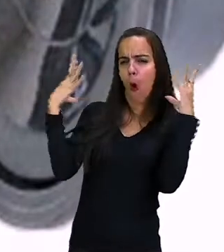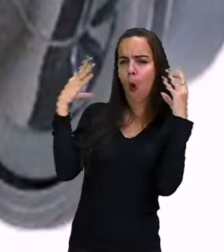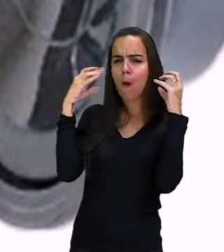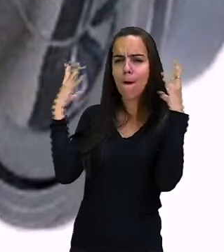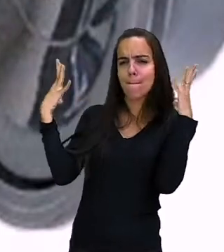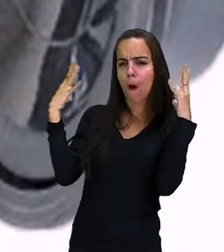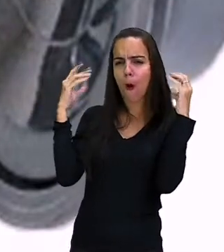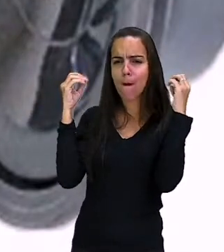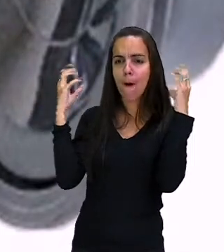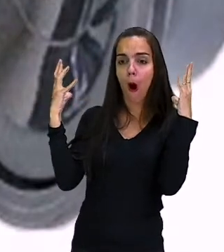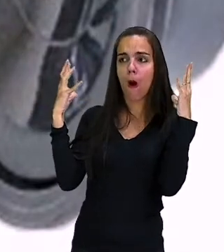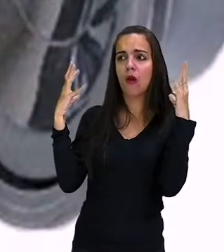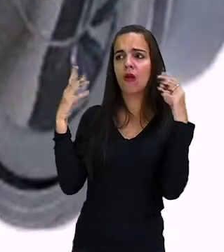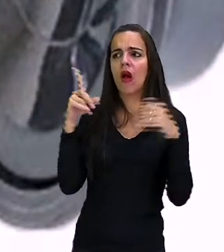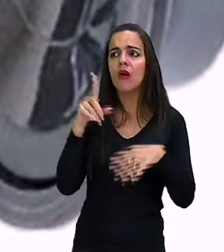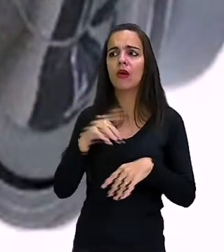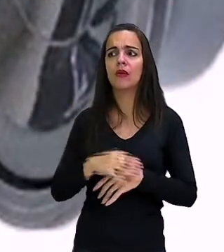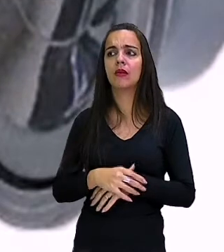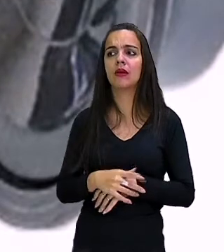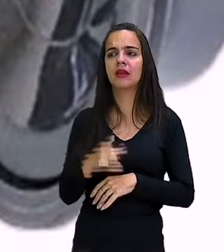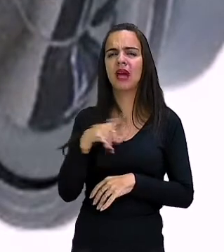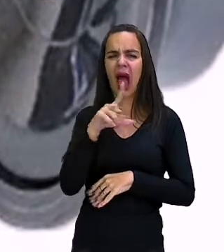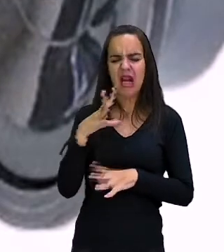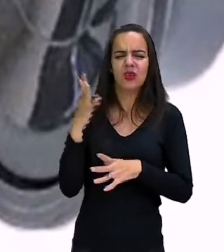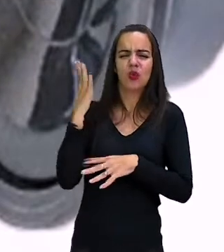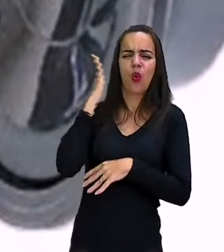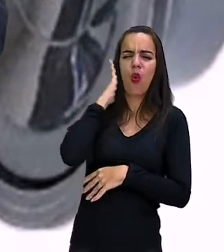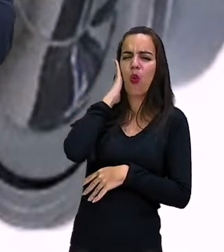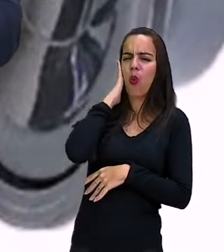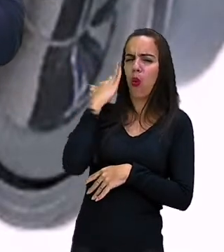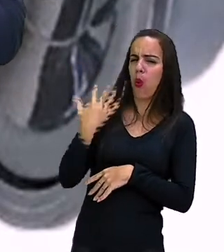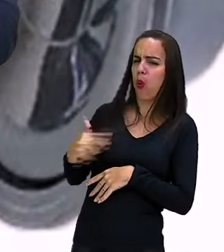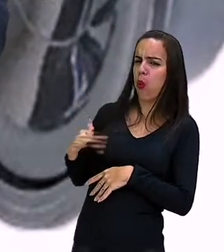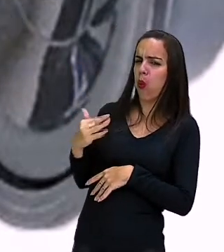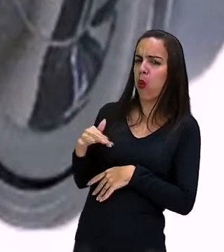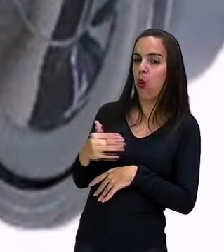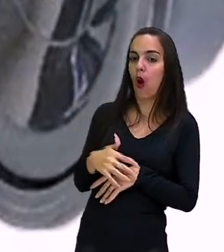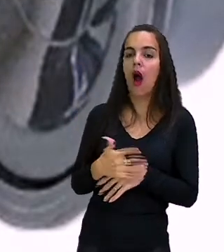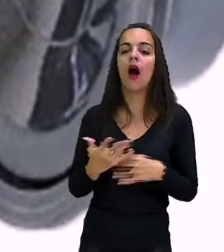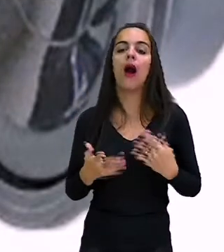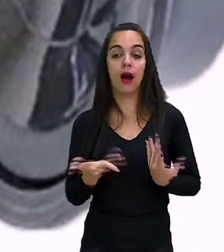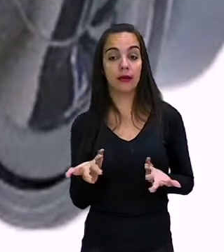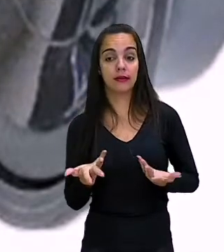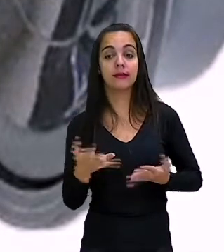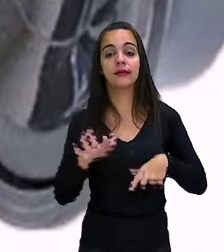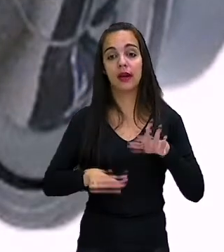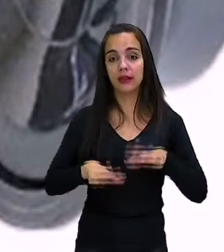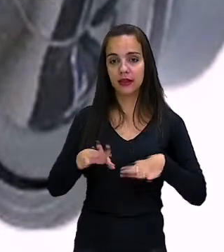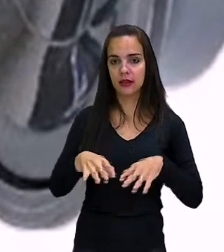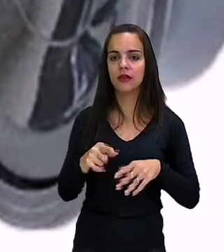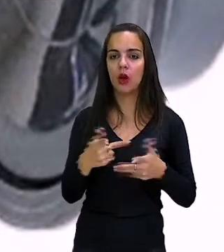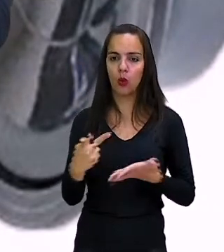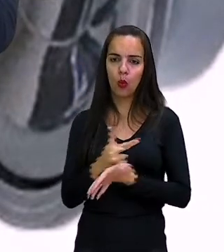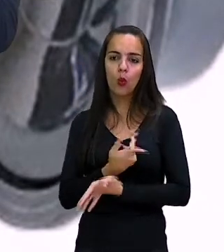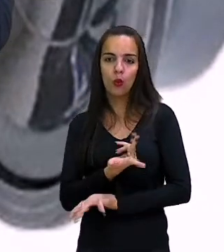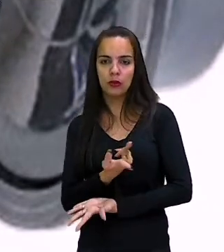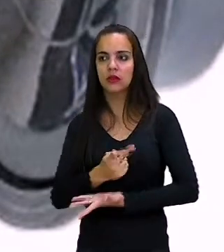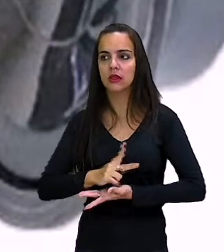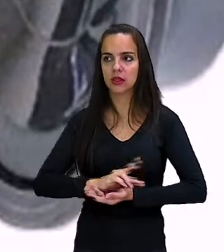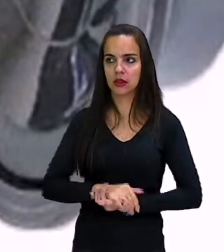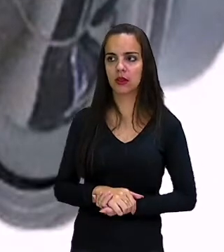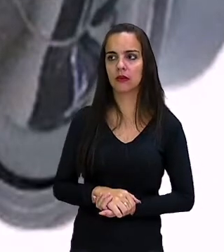barulho aí muito grande. Que te incomoda. Ok? Muffering que é or